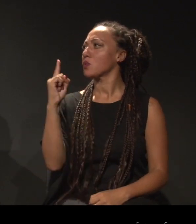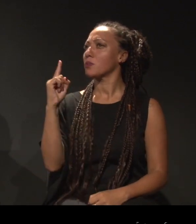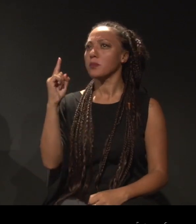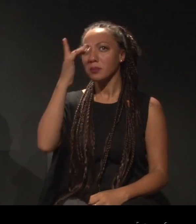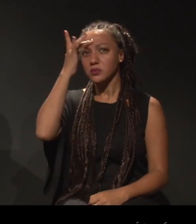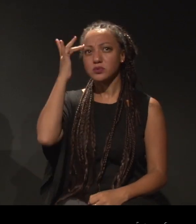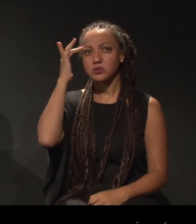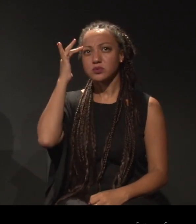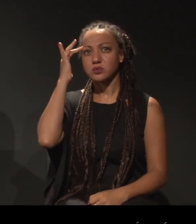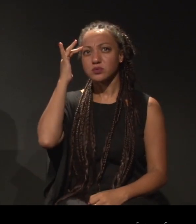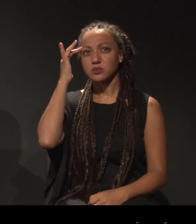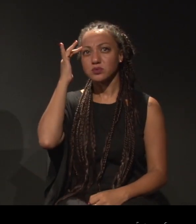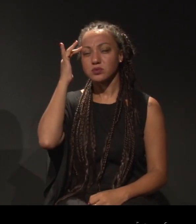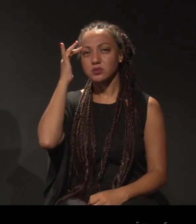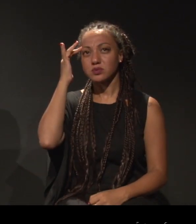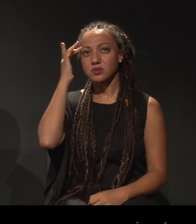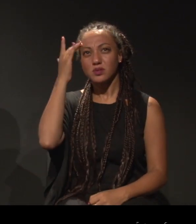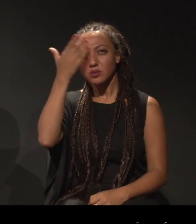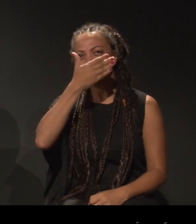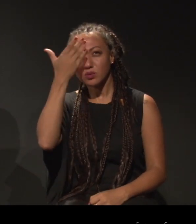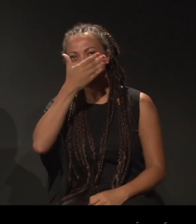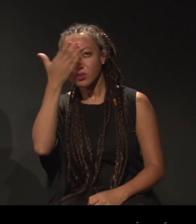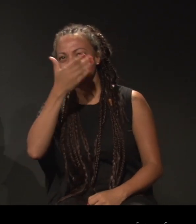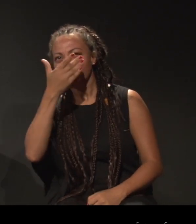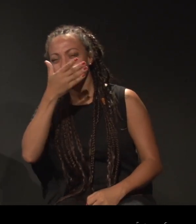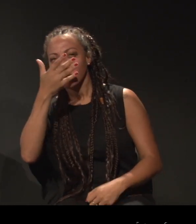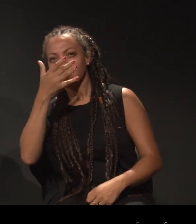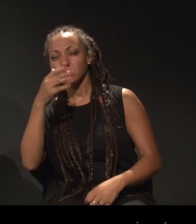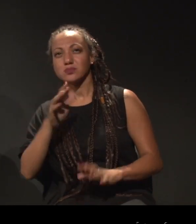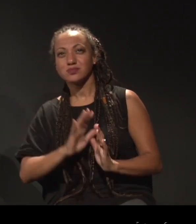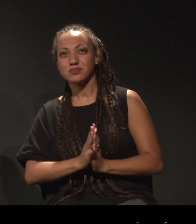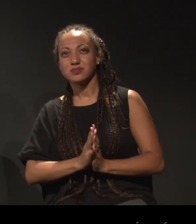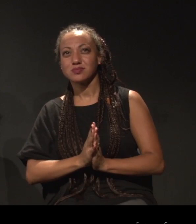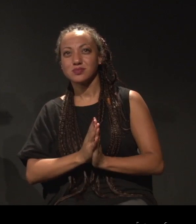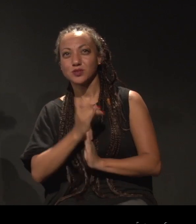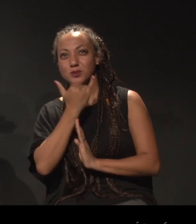Aqui? A gente não consegue enxergar muito aqui da frente.